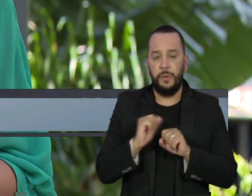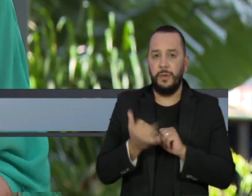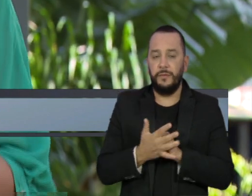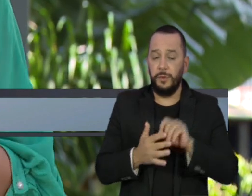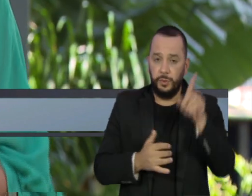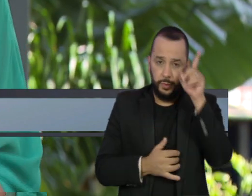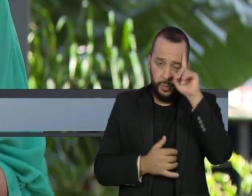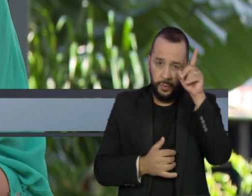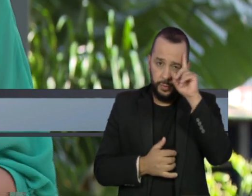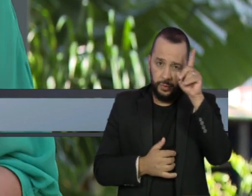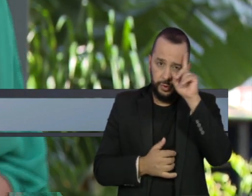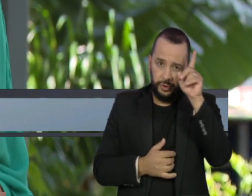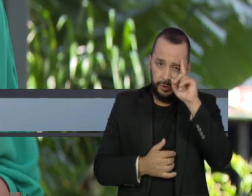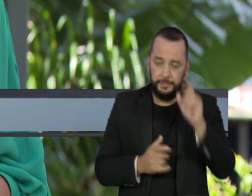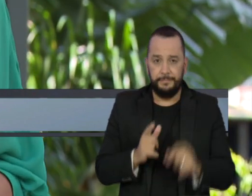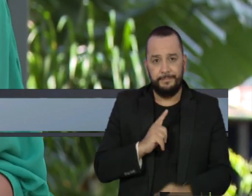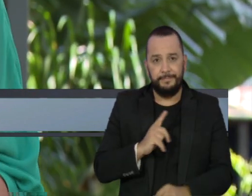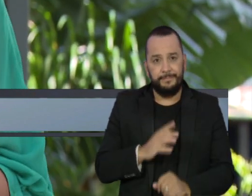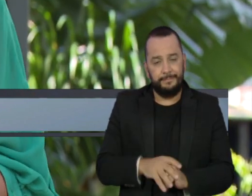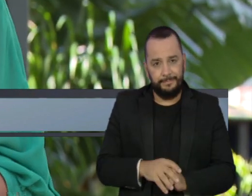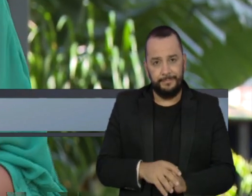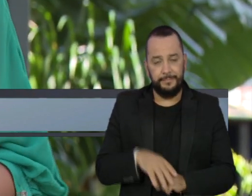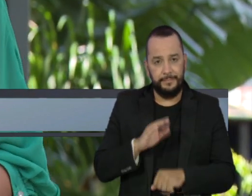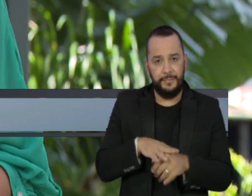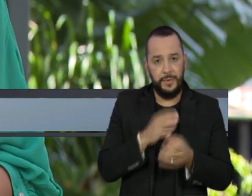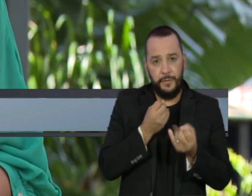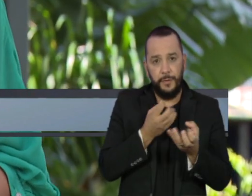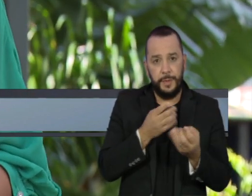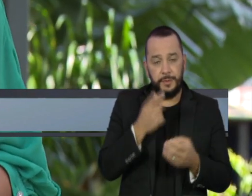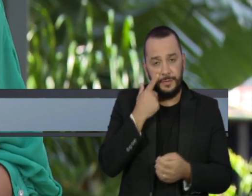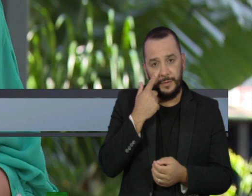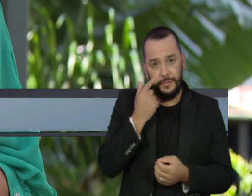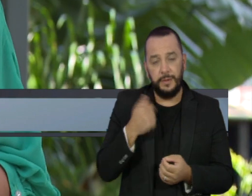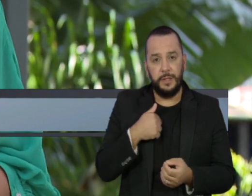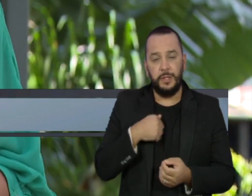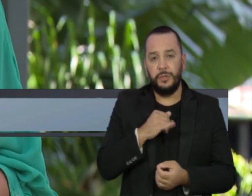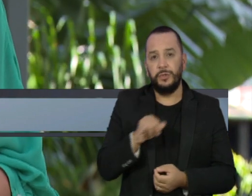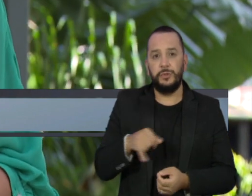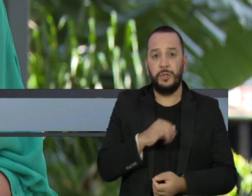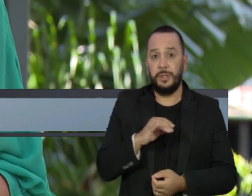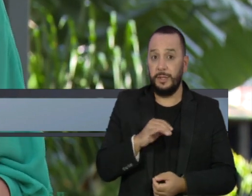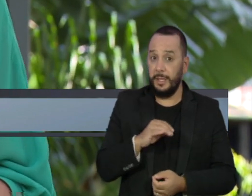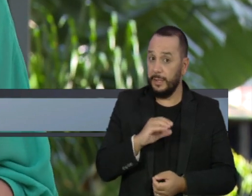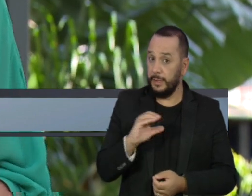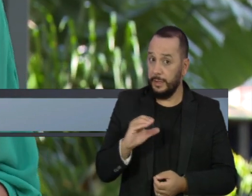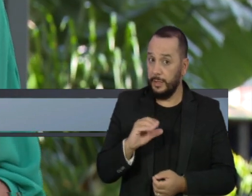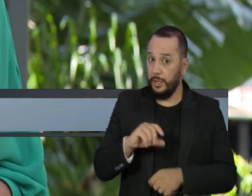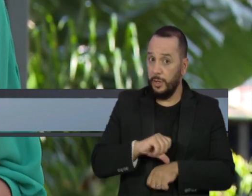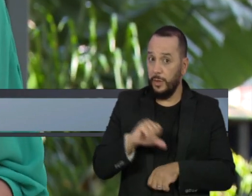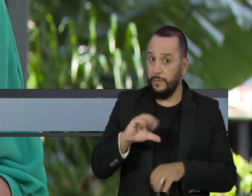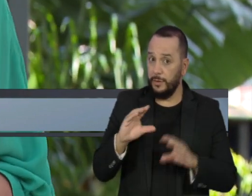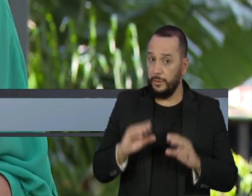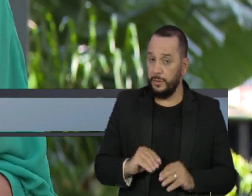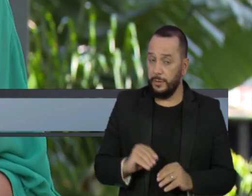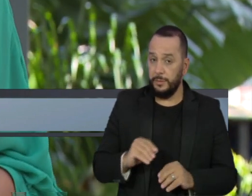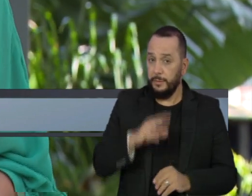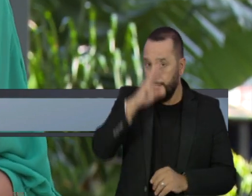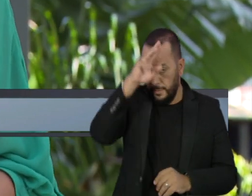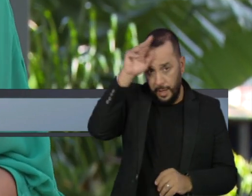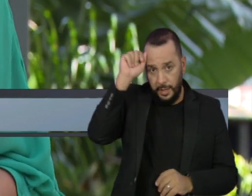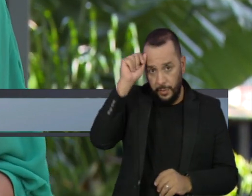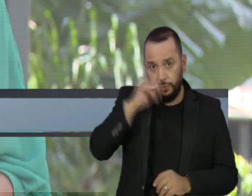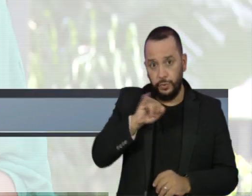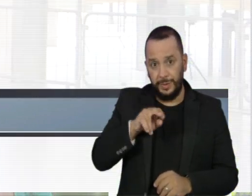coronavírus todos os dias. Mais informações você vê no Jornal da Cultura, às 9 da noite. De Manaus,